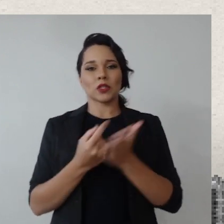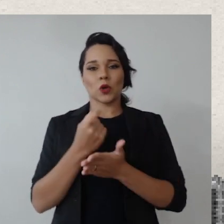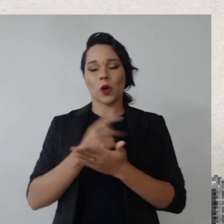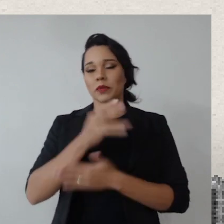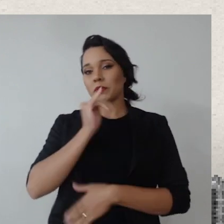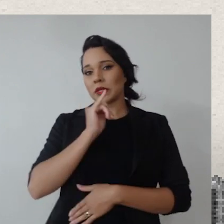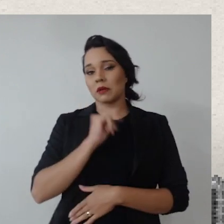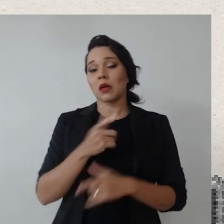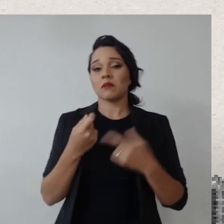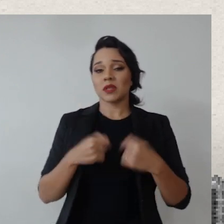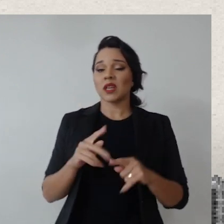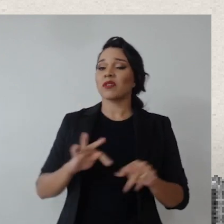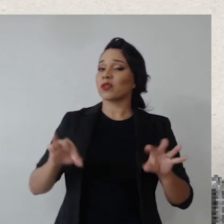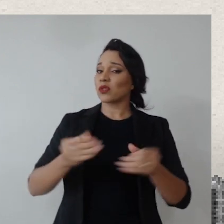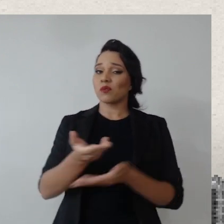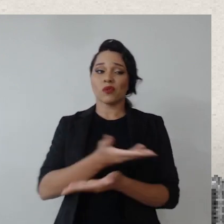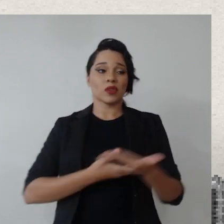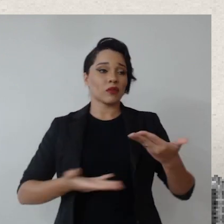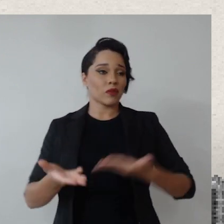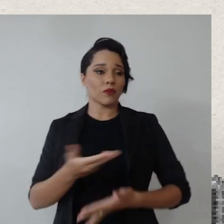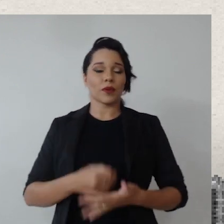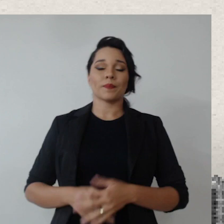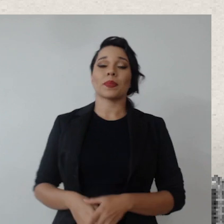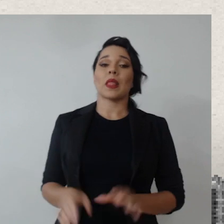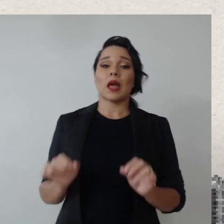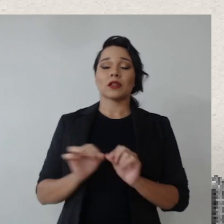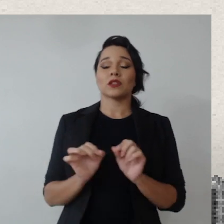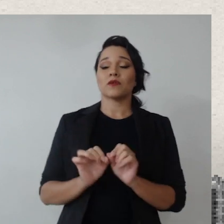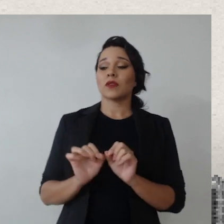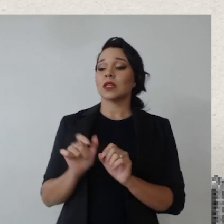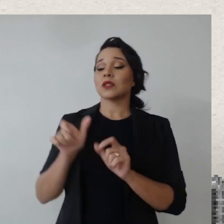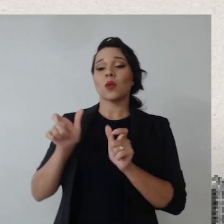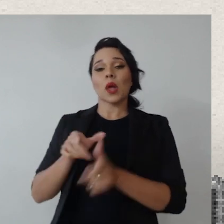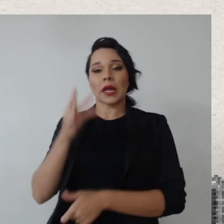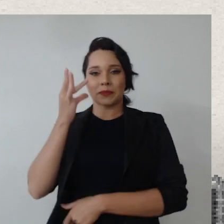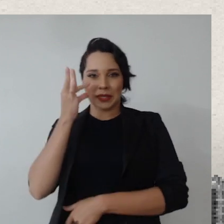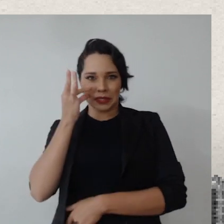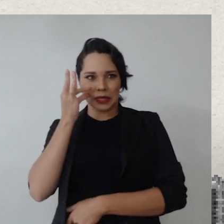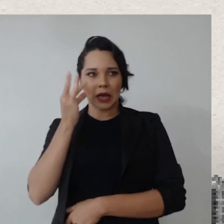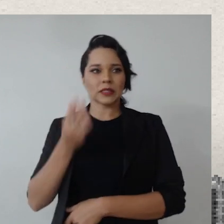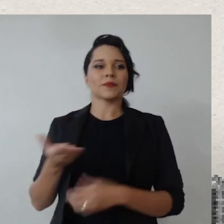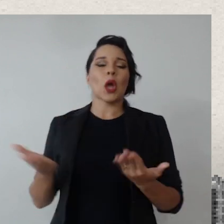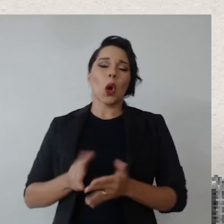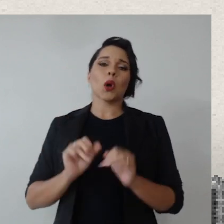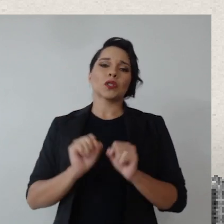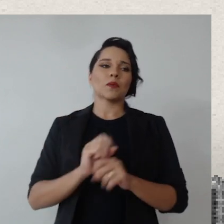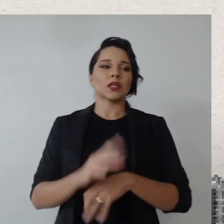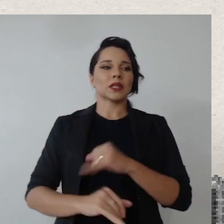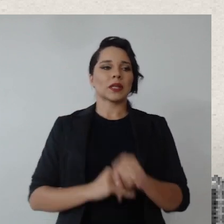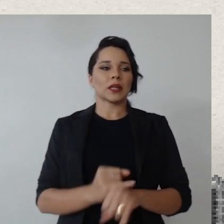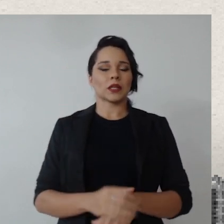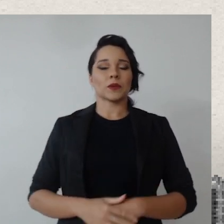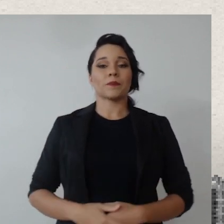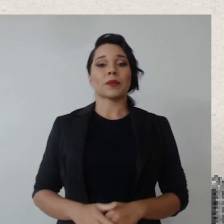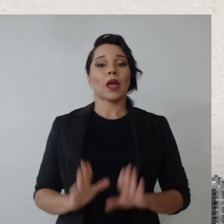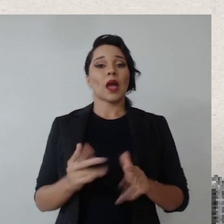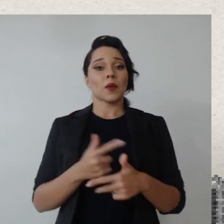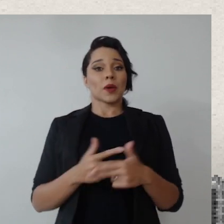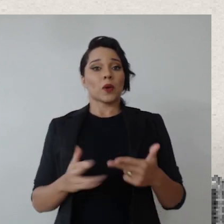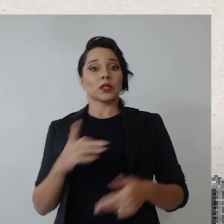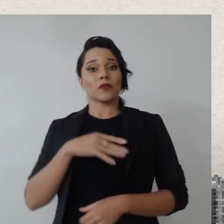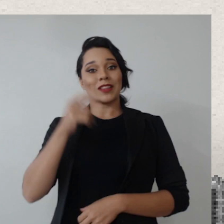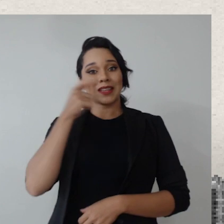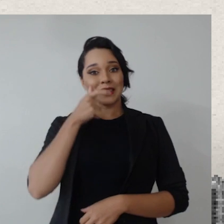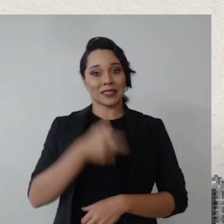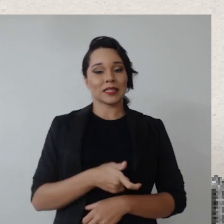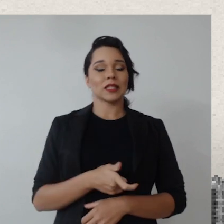compartilhadas, por exemplo, tinha que envolver todo mundo, nós fizemos encontros presenciais na época, tá, hoje em dia pode ser online, mas assim, e aí uma